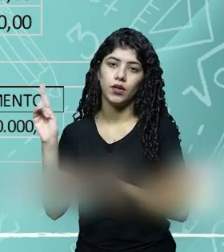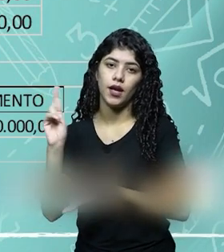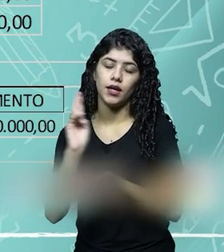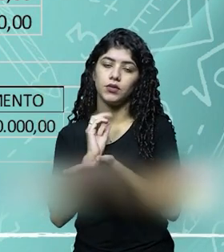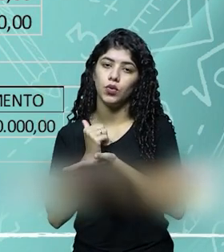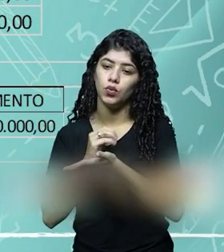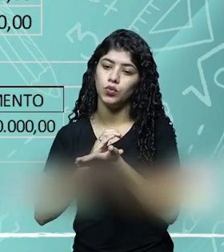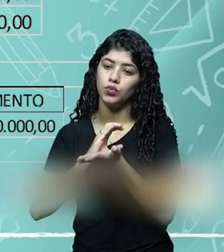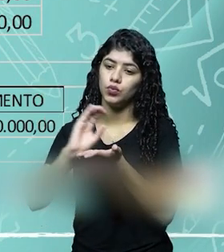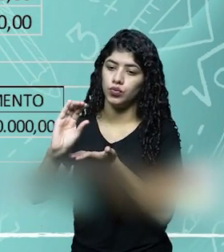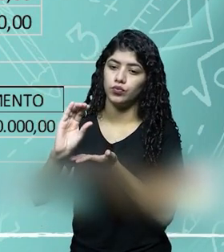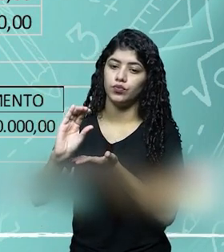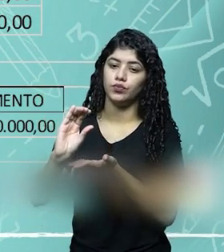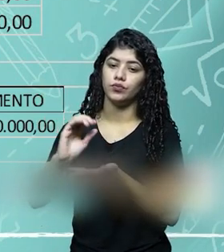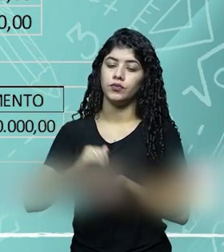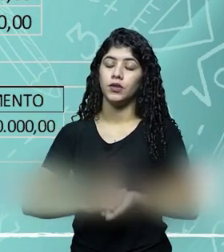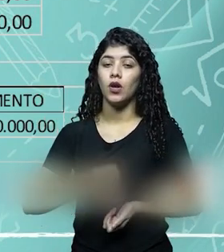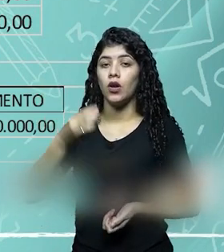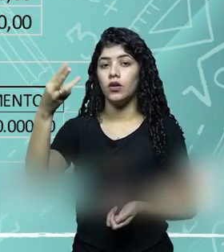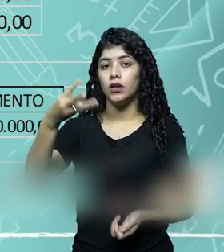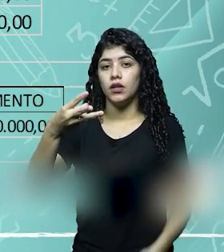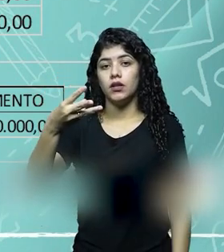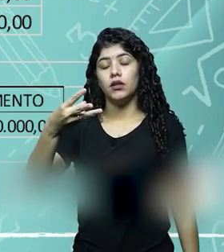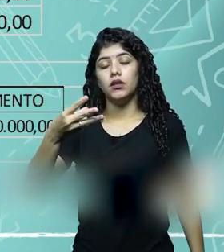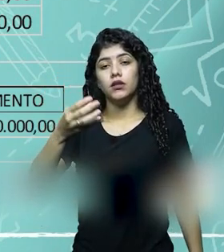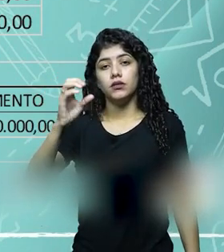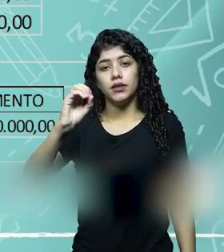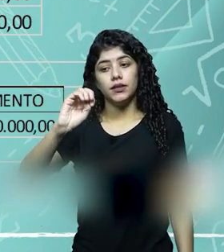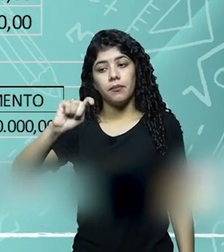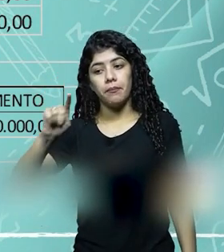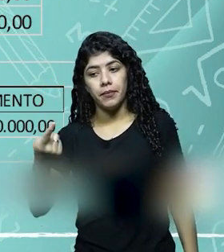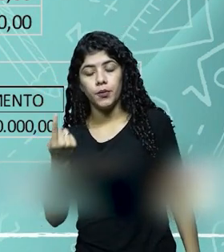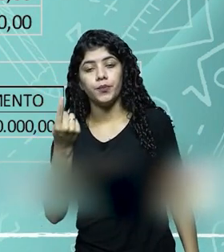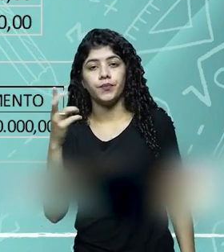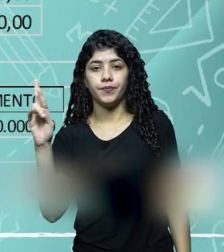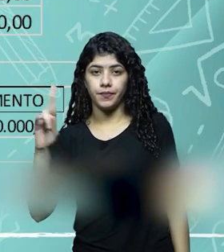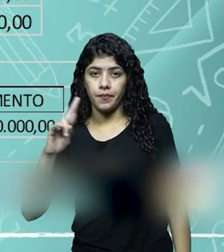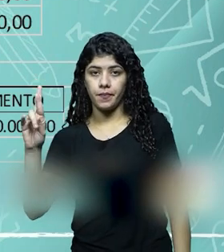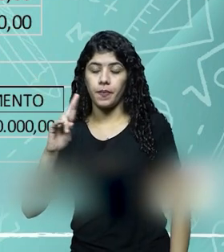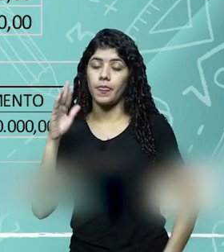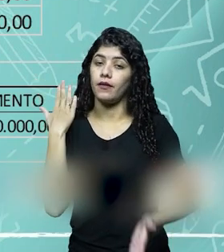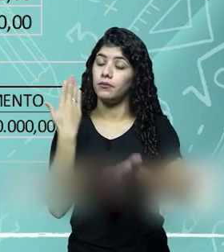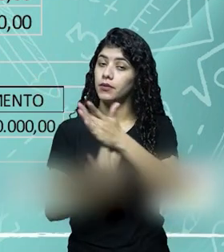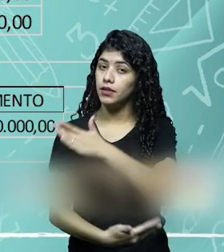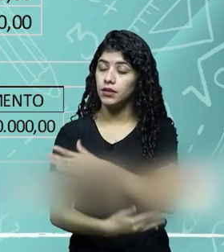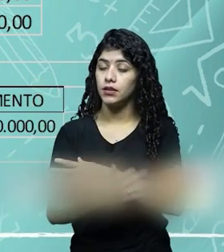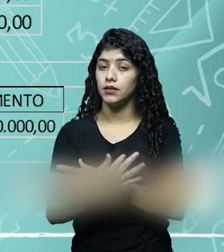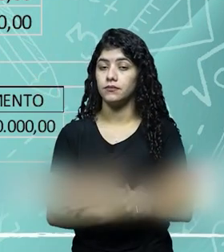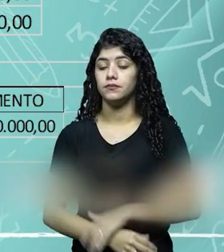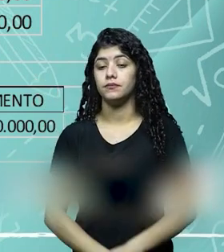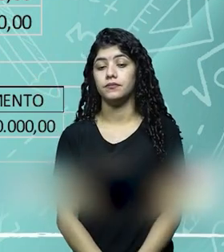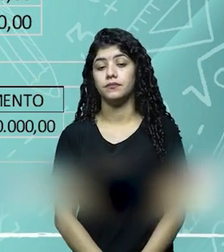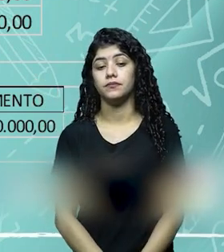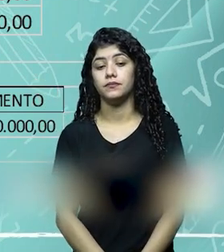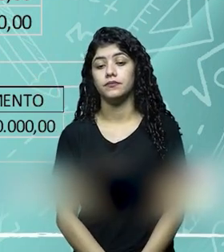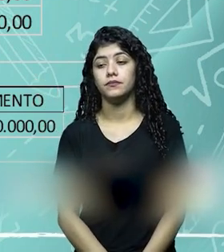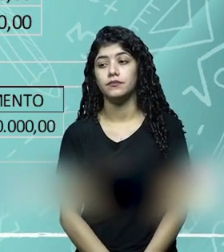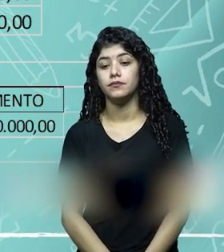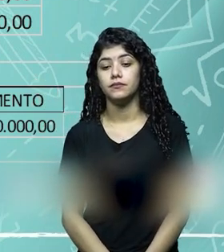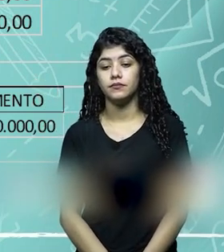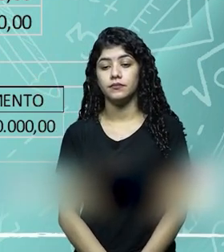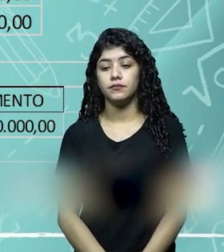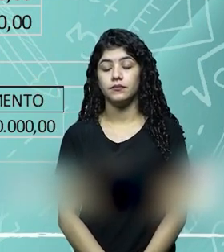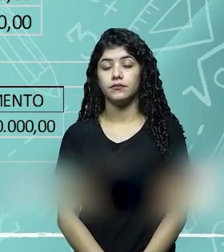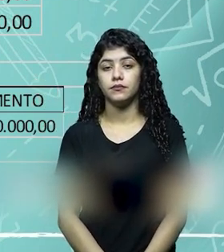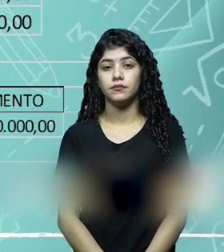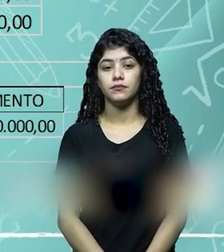30% de 100 mil é 30 mil. Então, você vai fazer o lançamento dessa perda que houve no estoque,